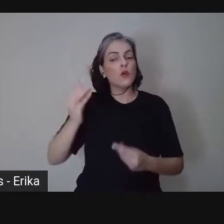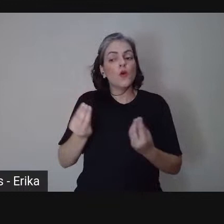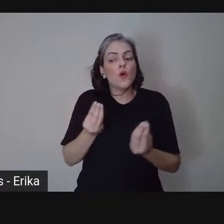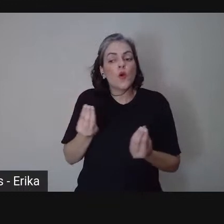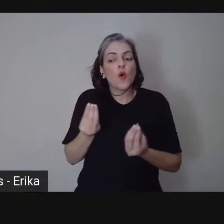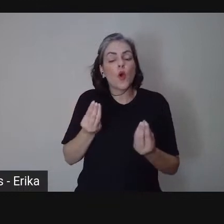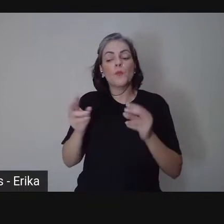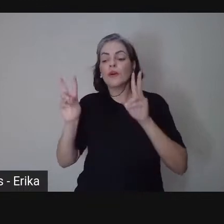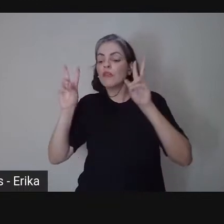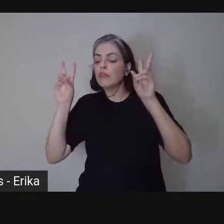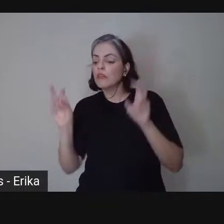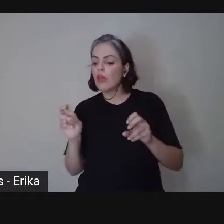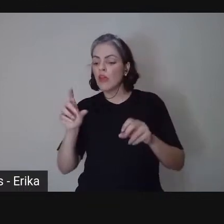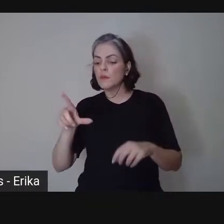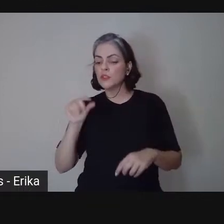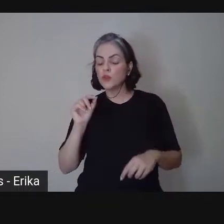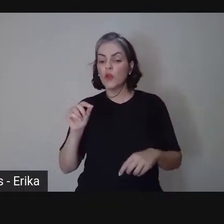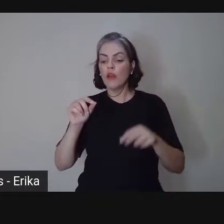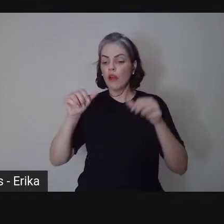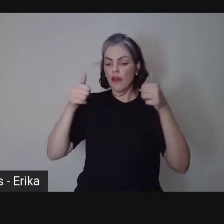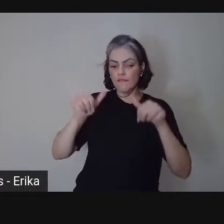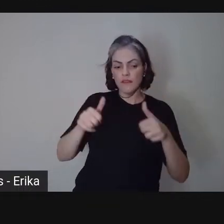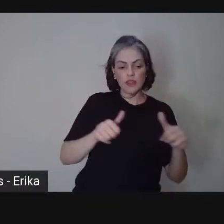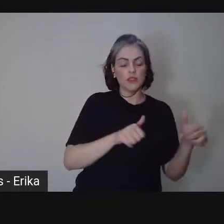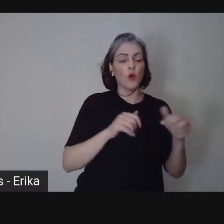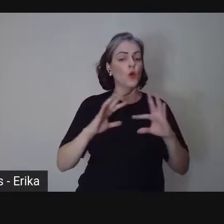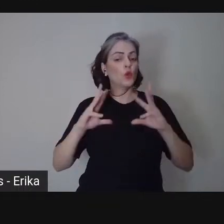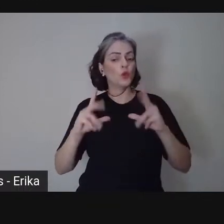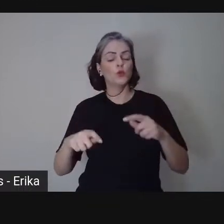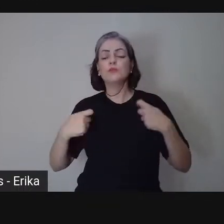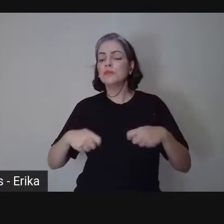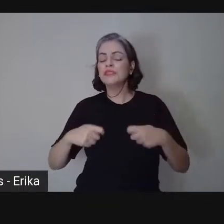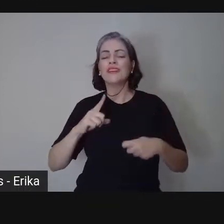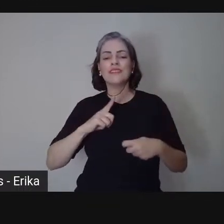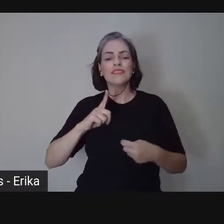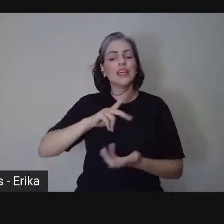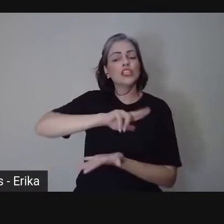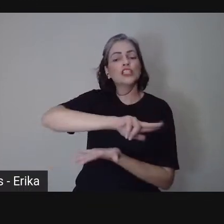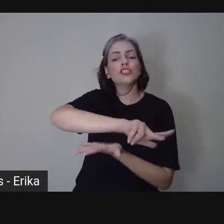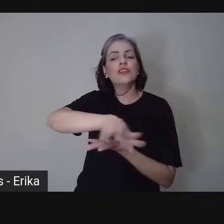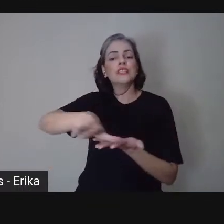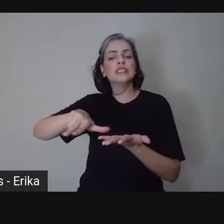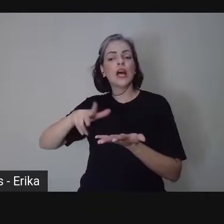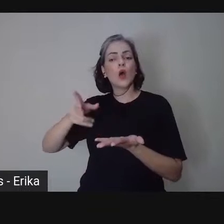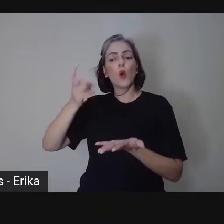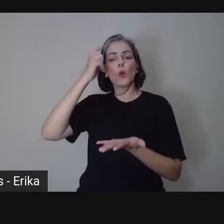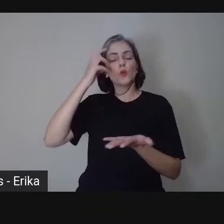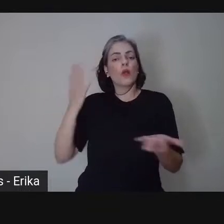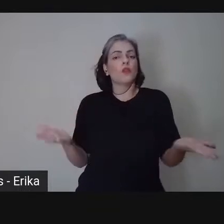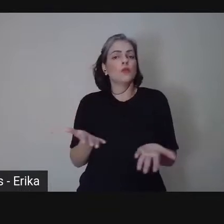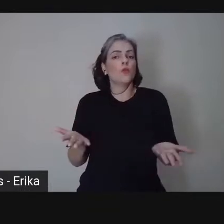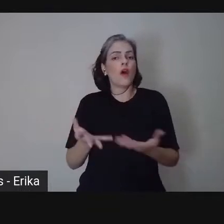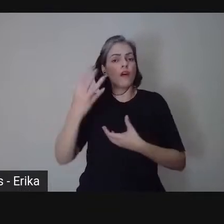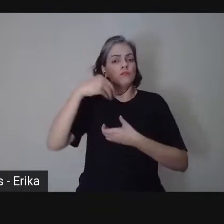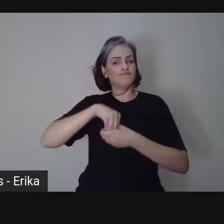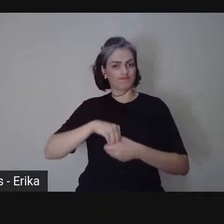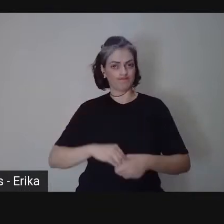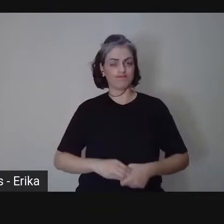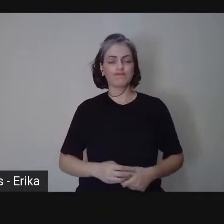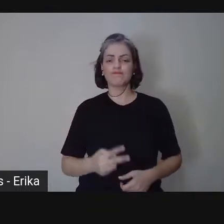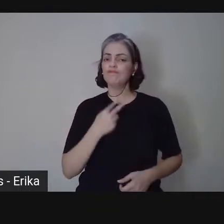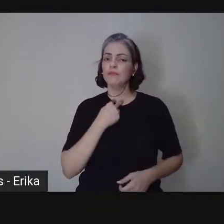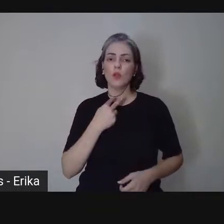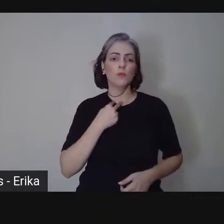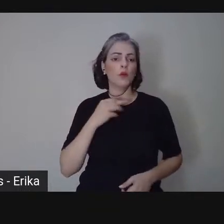matemática, a seleção de avaliações necessita contemplar as diversidades multiculturais. Não cabe a EAD uma aula